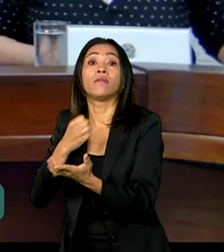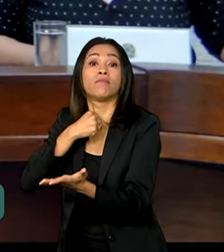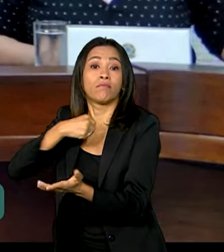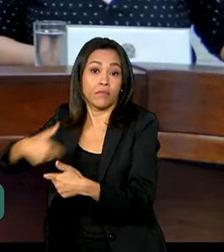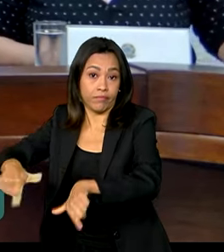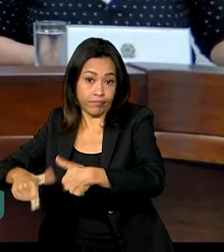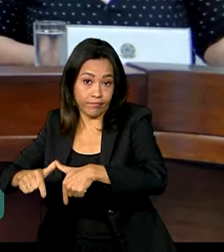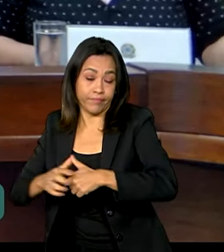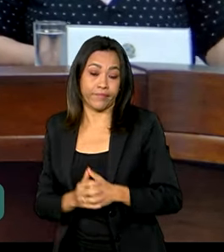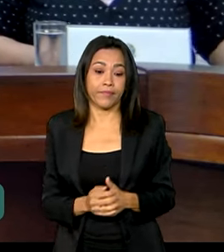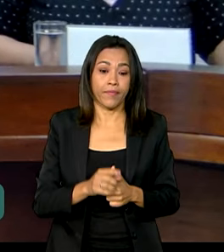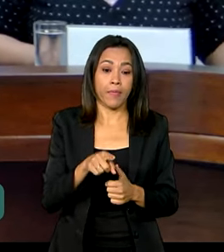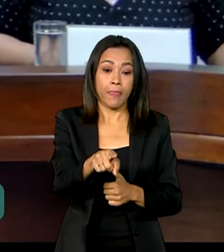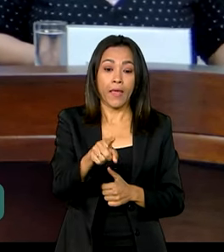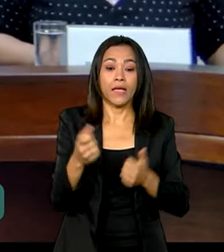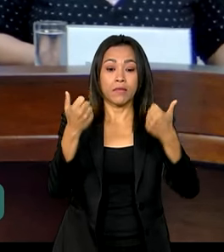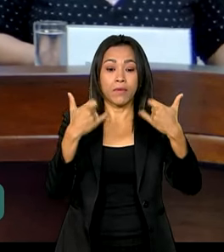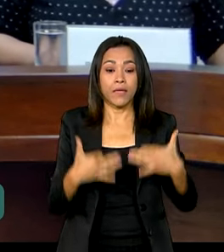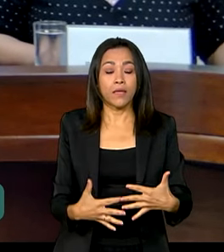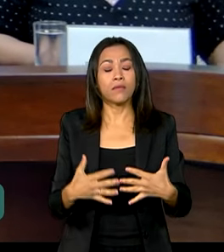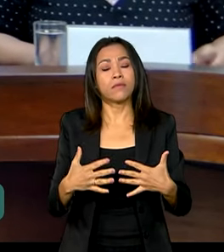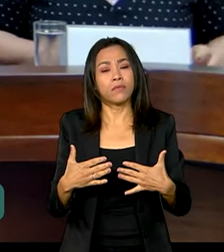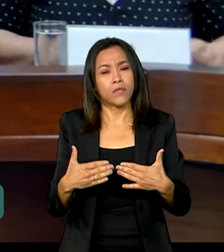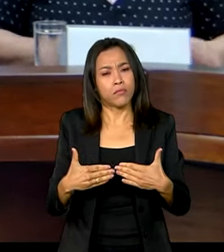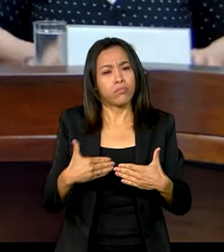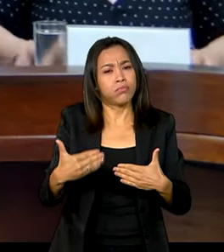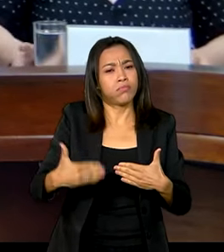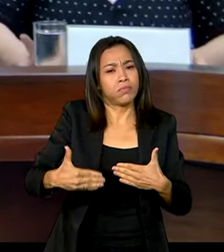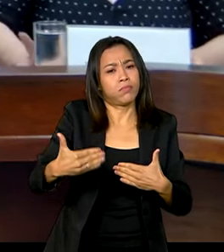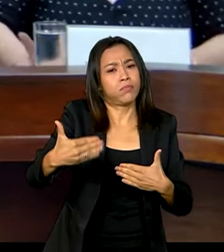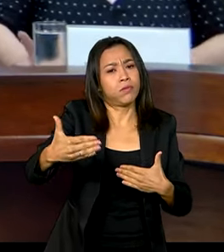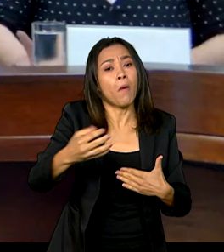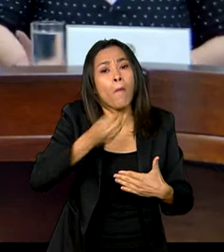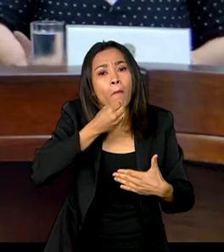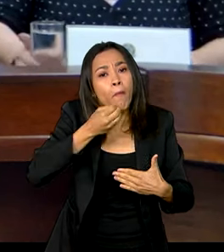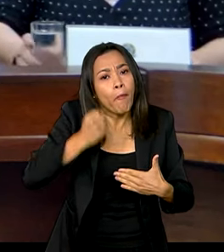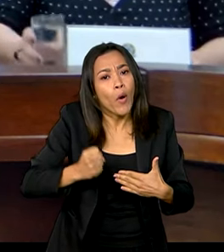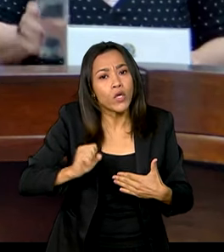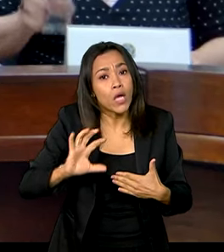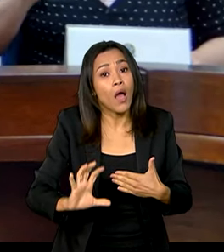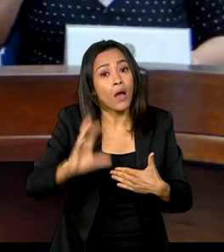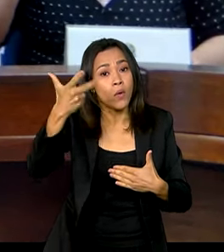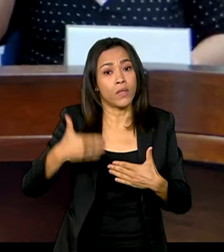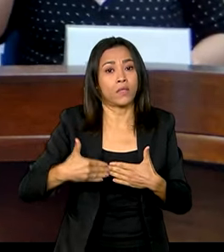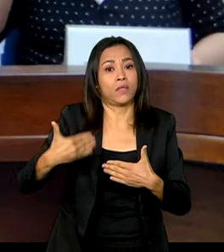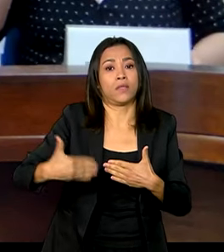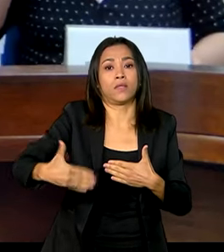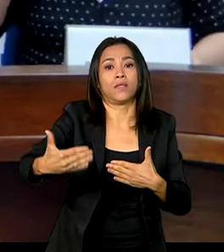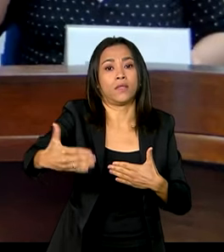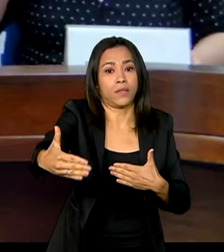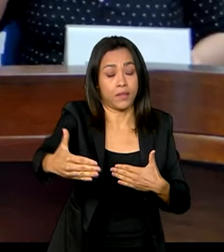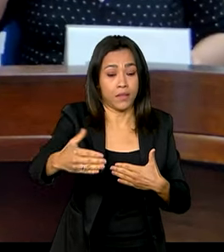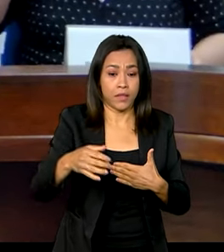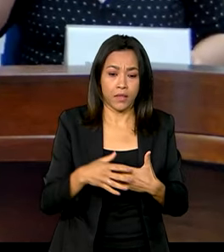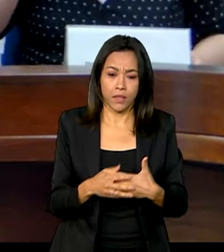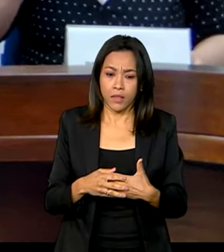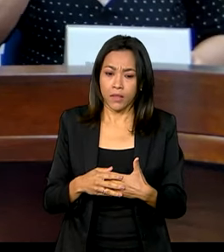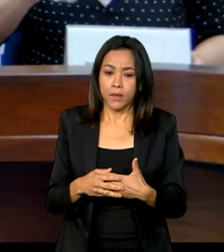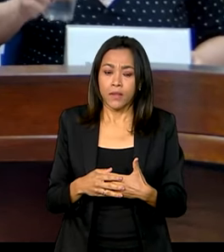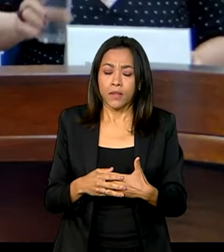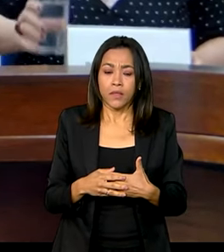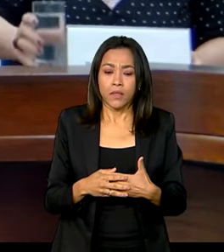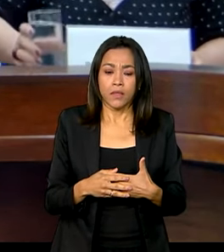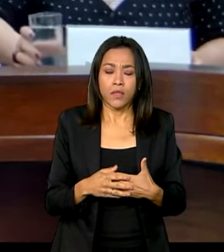as previsões do que poderá acontecer. Mas vai ficar muito próximo dos 2 milhões, acredito eu.